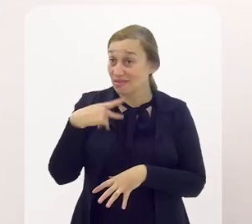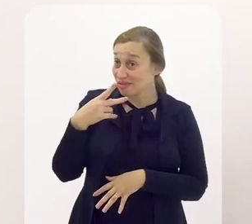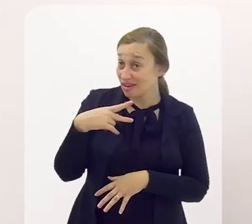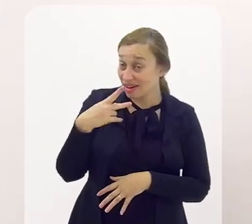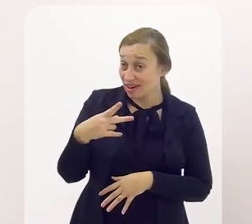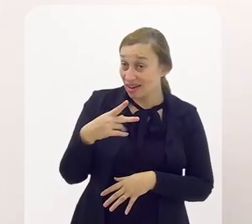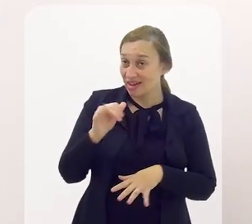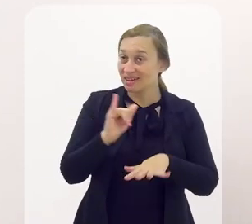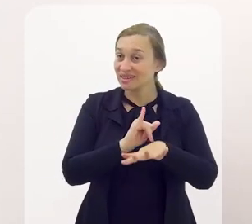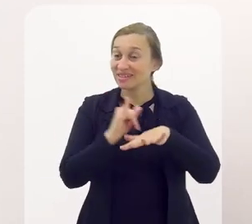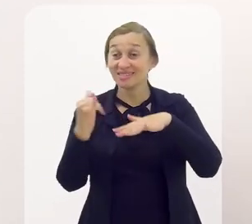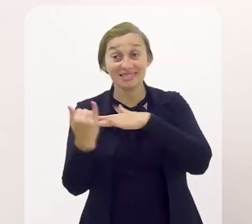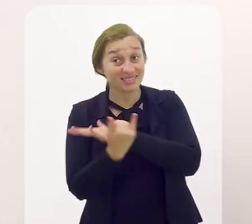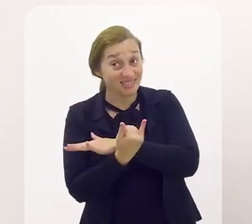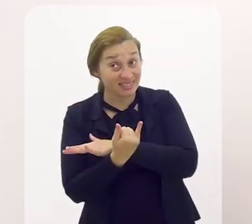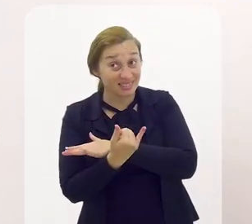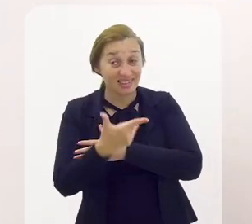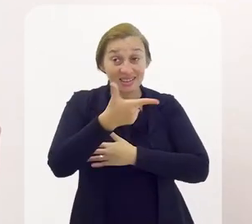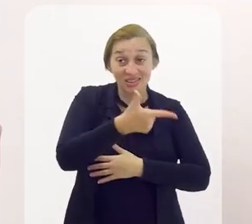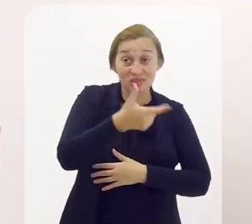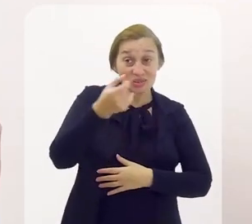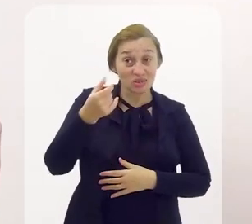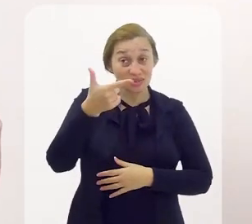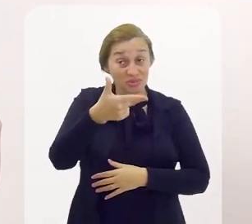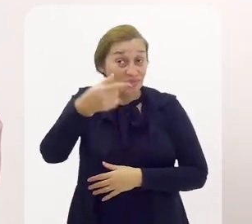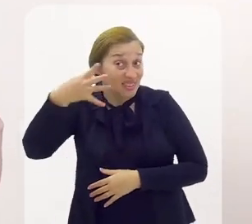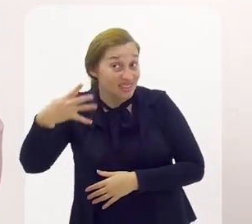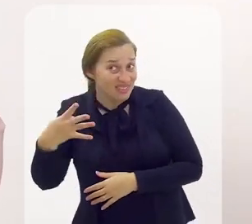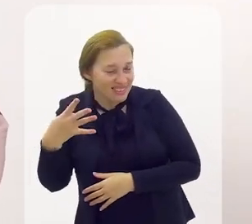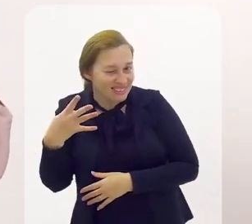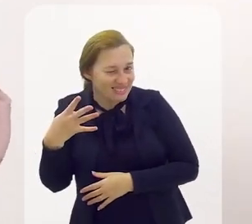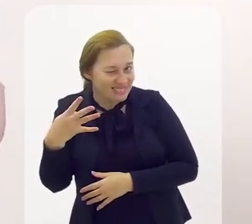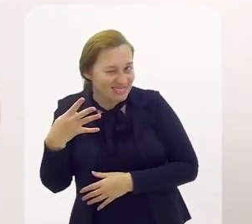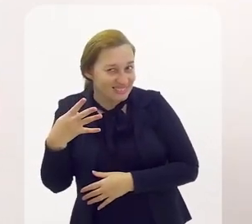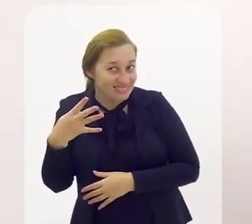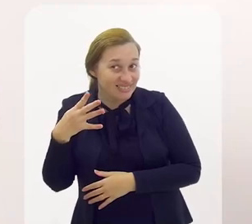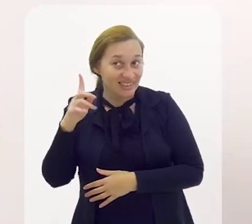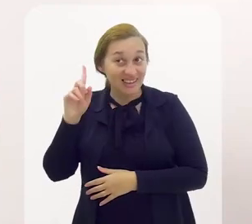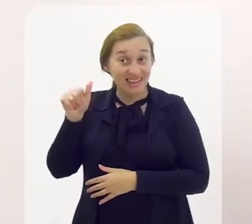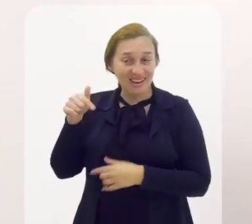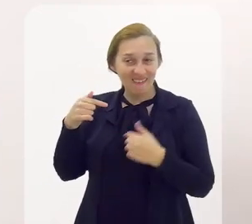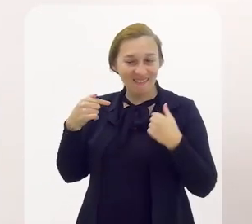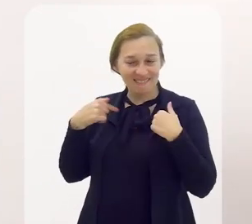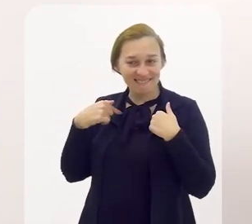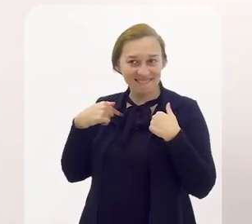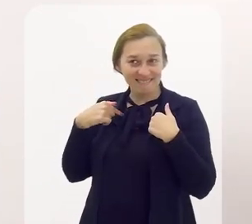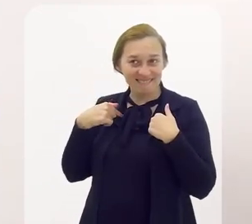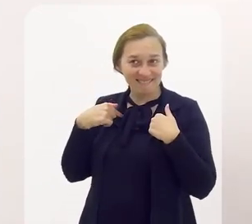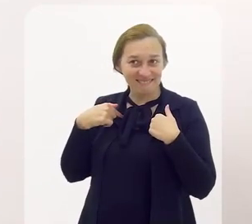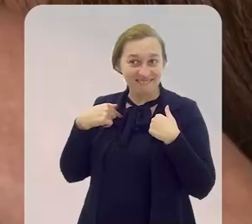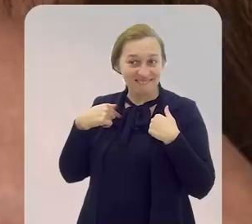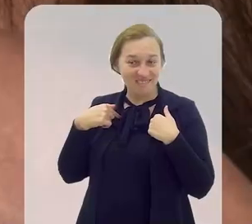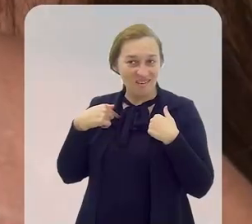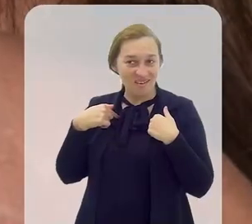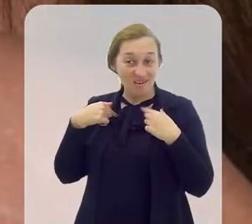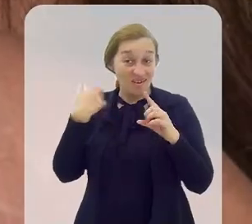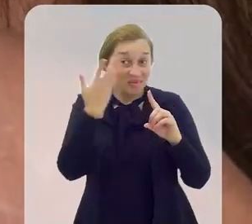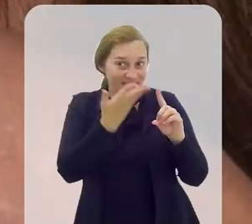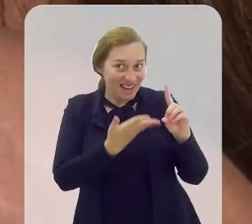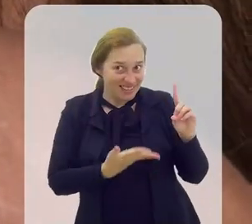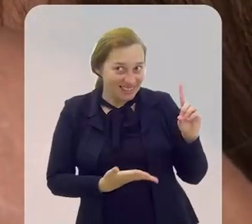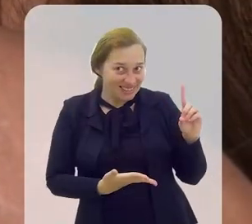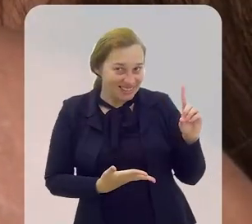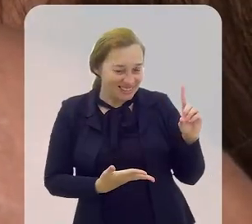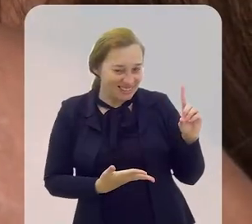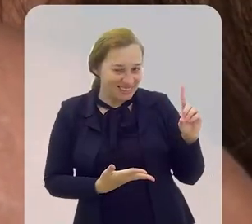volta, nós vamos falar sobre o enredo de 2024. que é ela, trouxe até